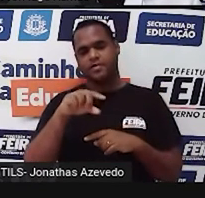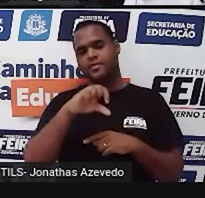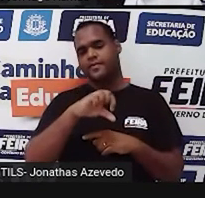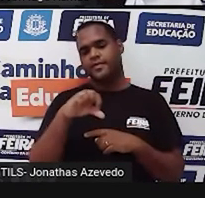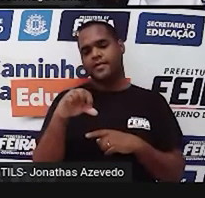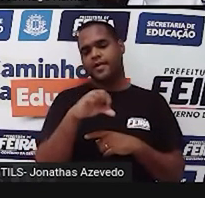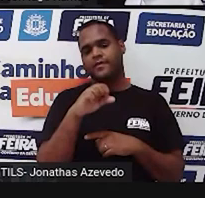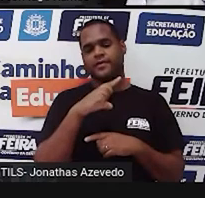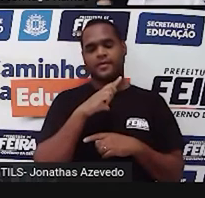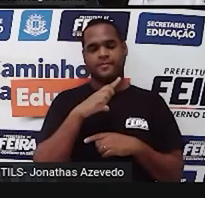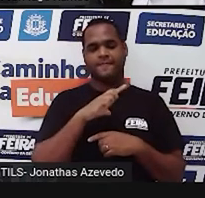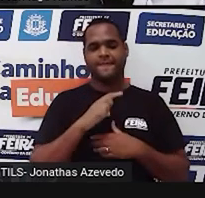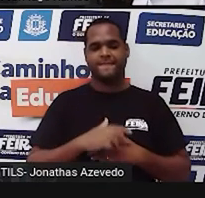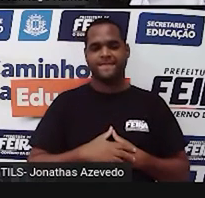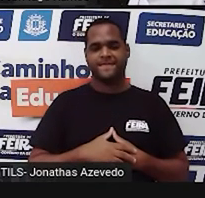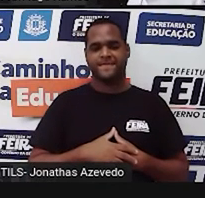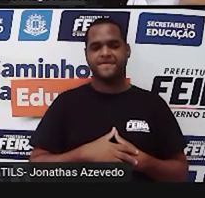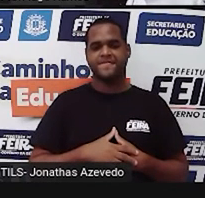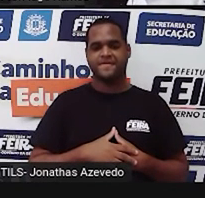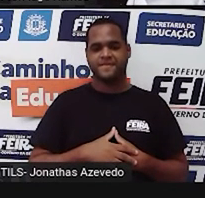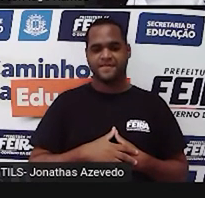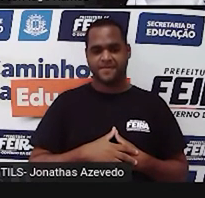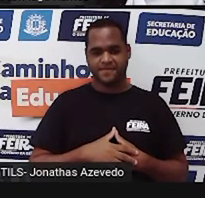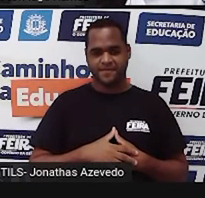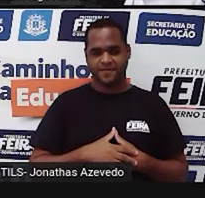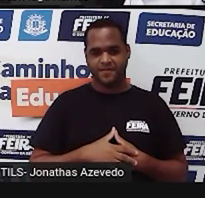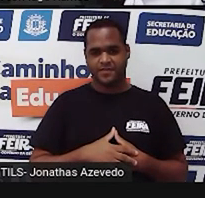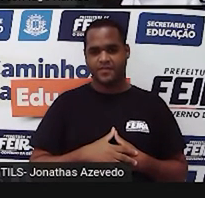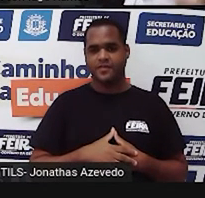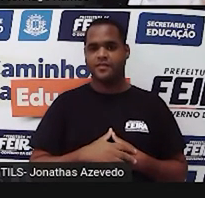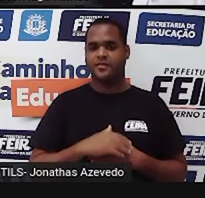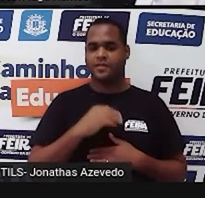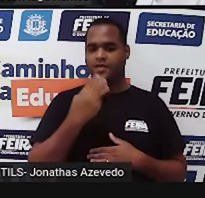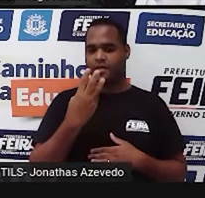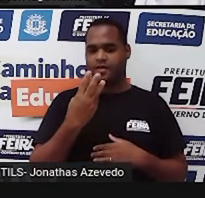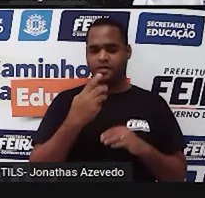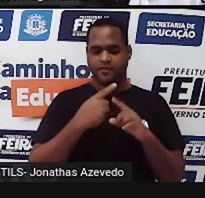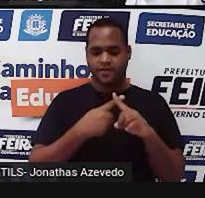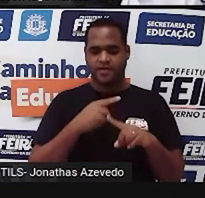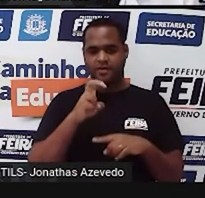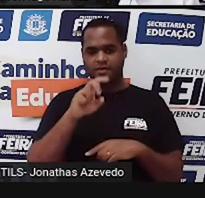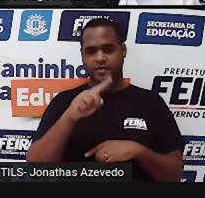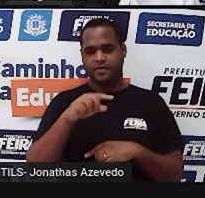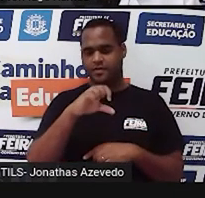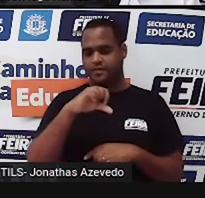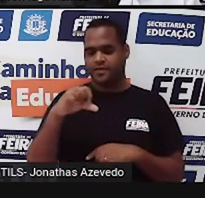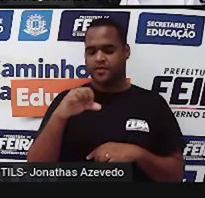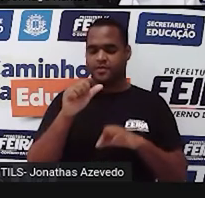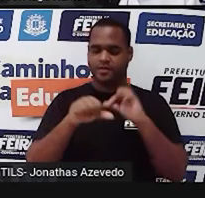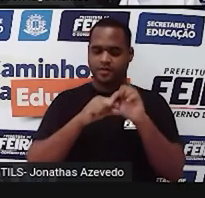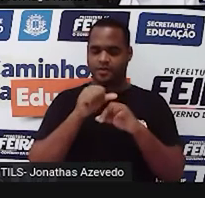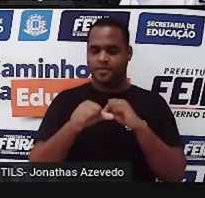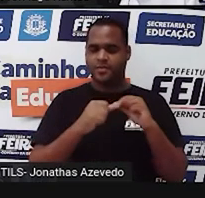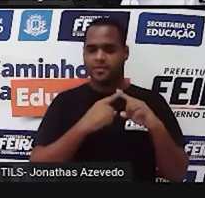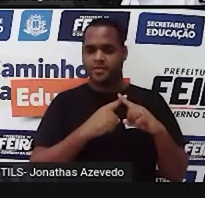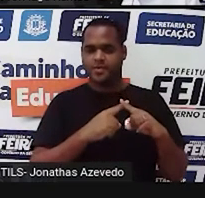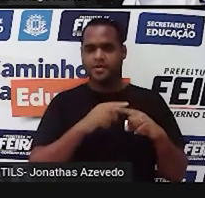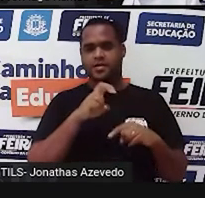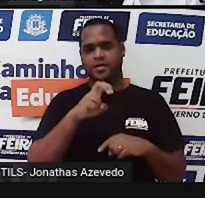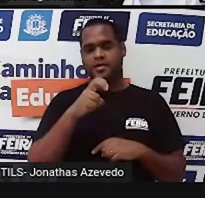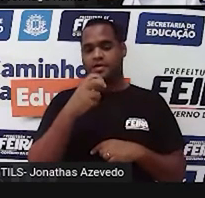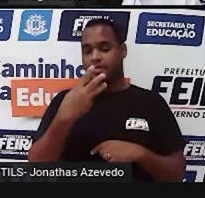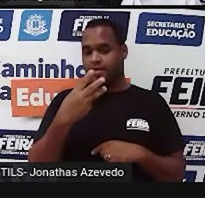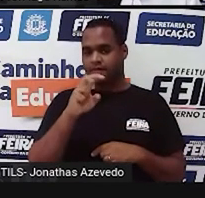Se eu tenho uma soma onde aparece 3 vezes R$5,99, eu posso trocar pela multiplicação de 3 vezes R$5